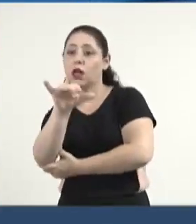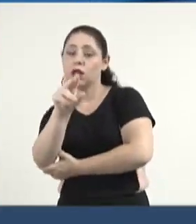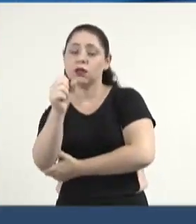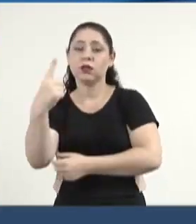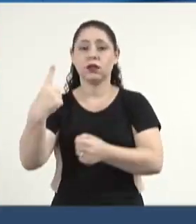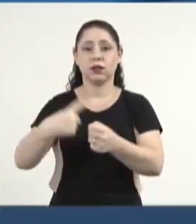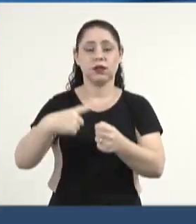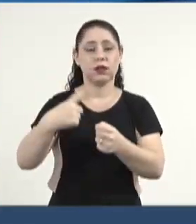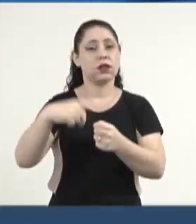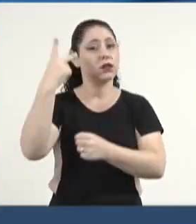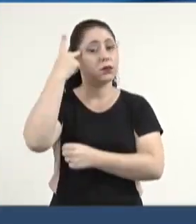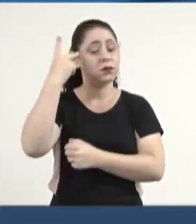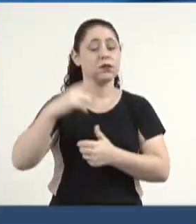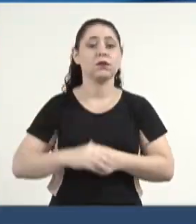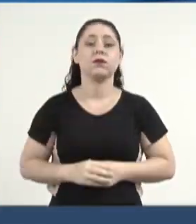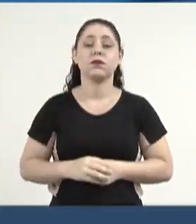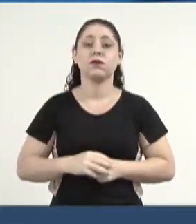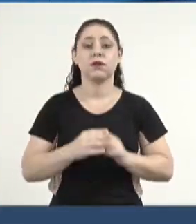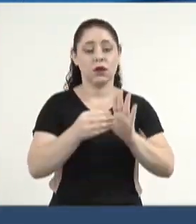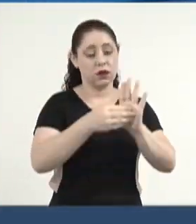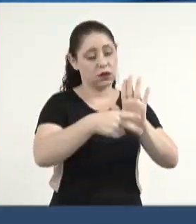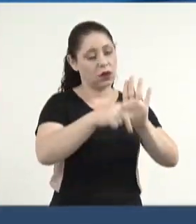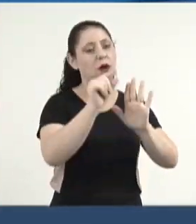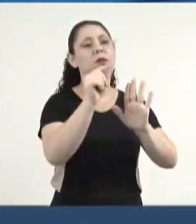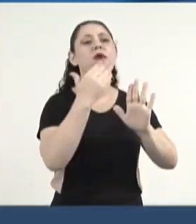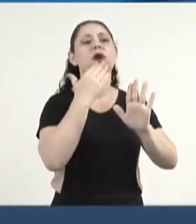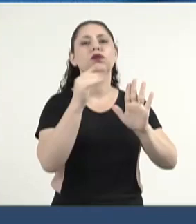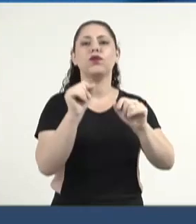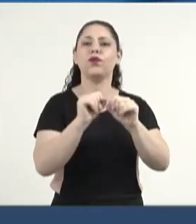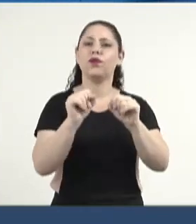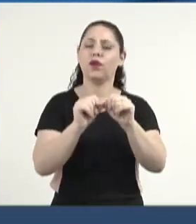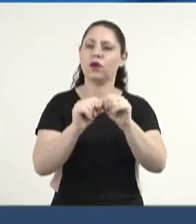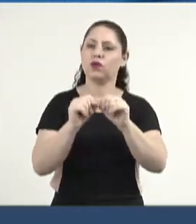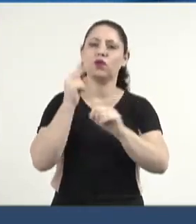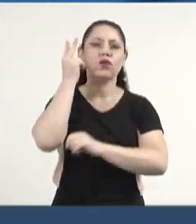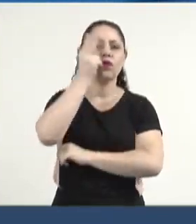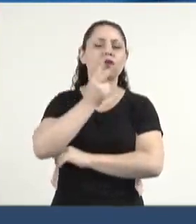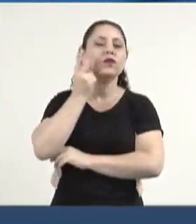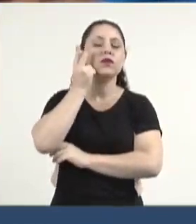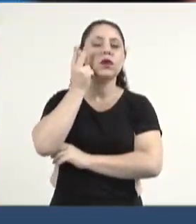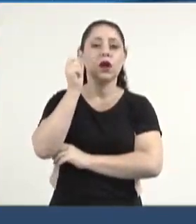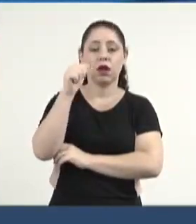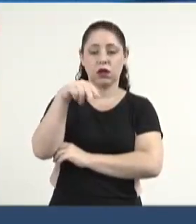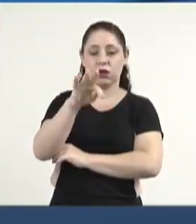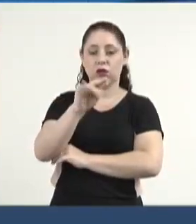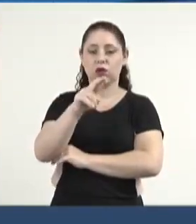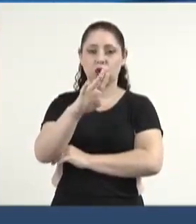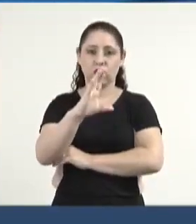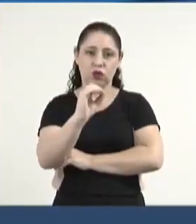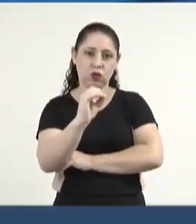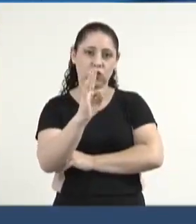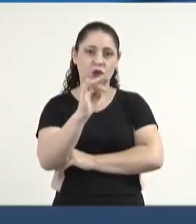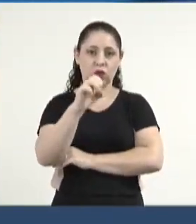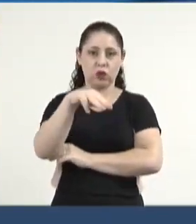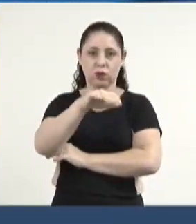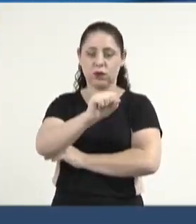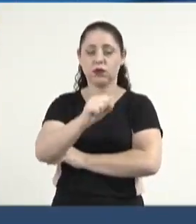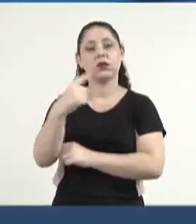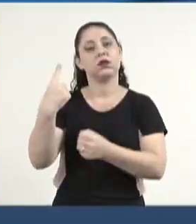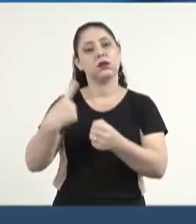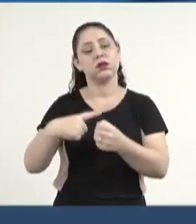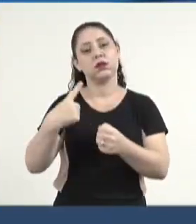estado de São Paulo. A presente indicação atende um pedido formulado pelo vereador Antônio Tomás de Souza, do